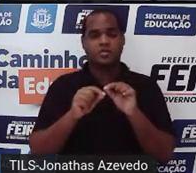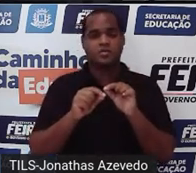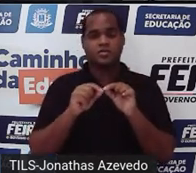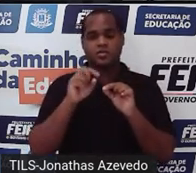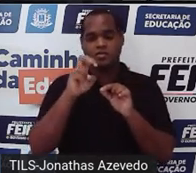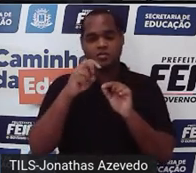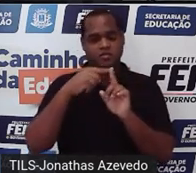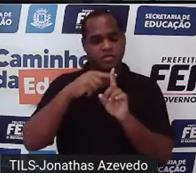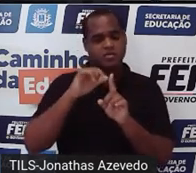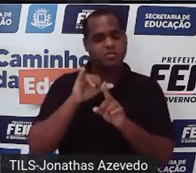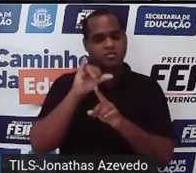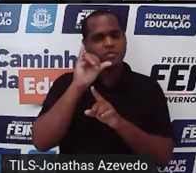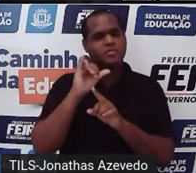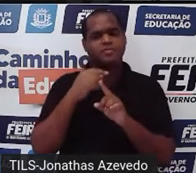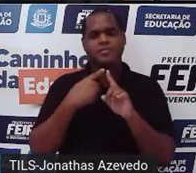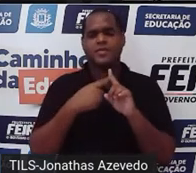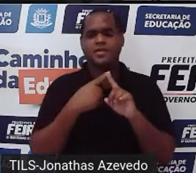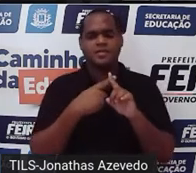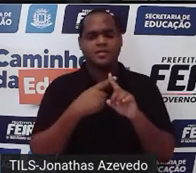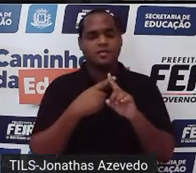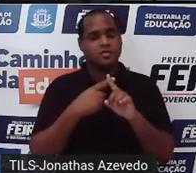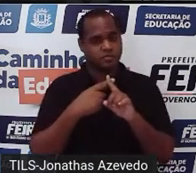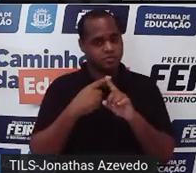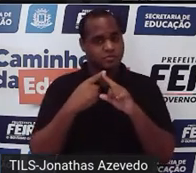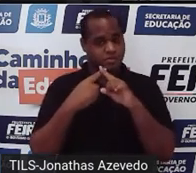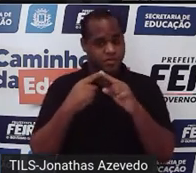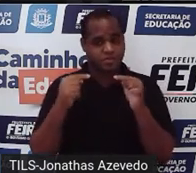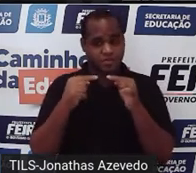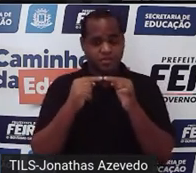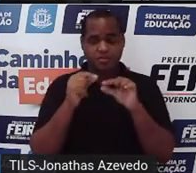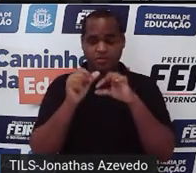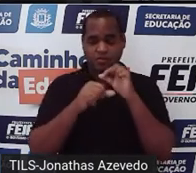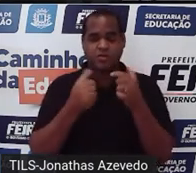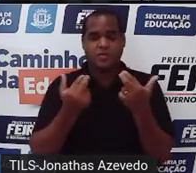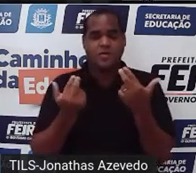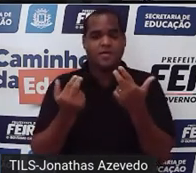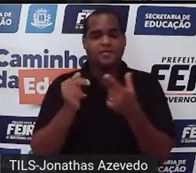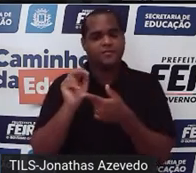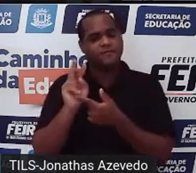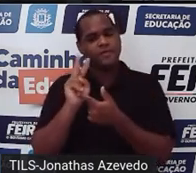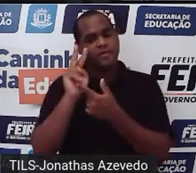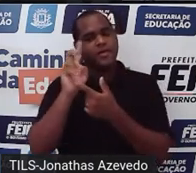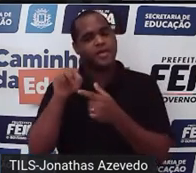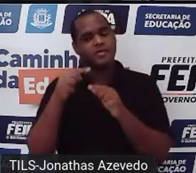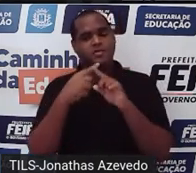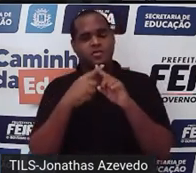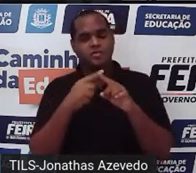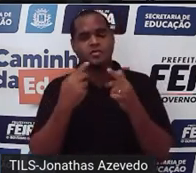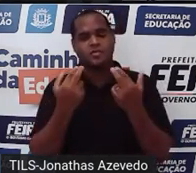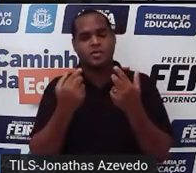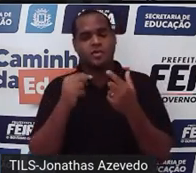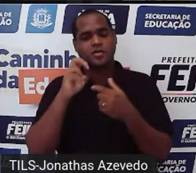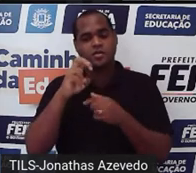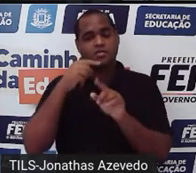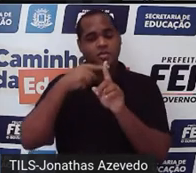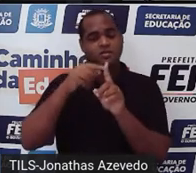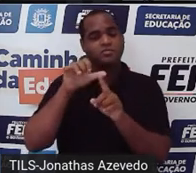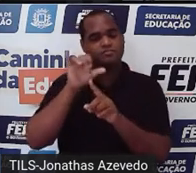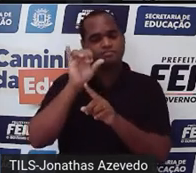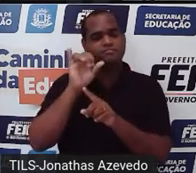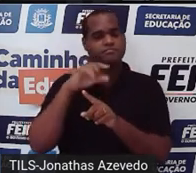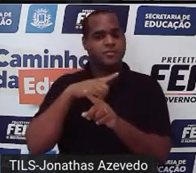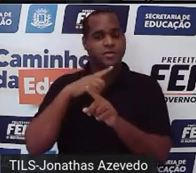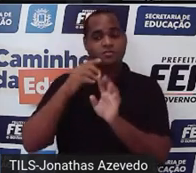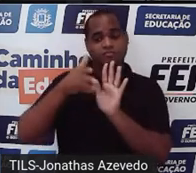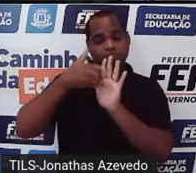mais y por quê? porque x ficou igual 5 mais y o valor de x nesse momento é 5 mais y então